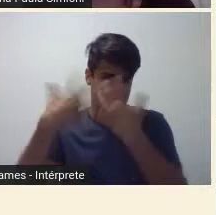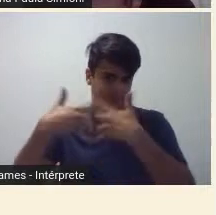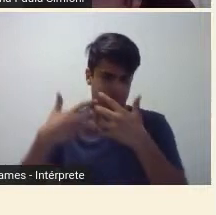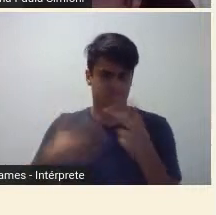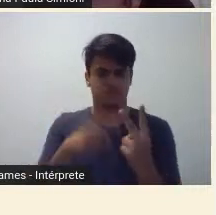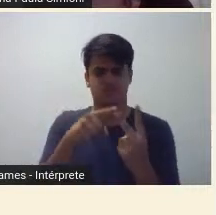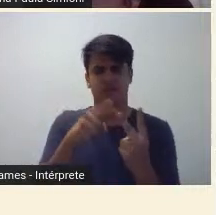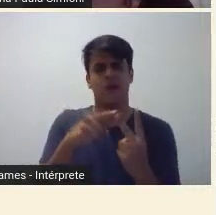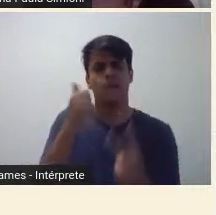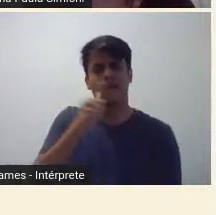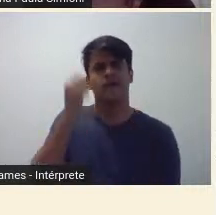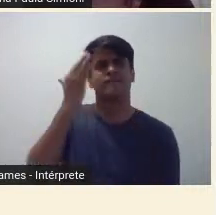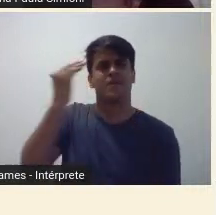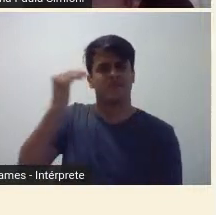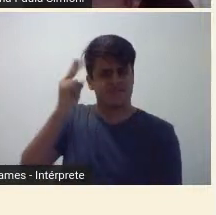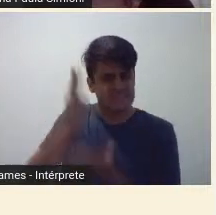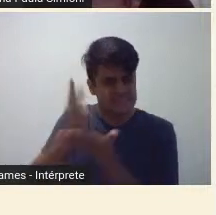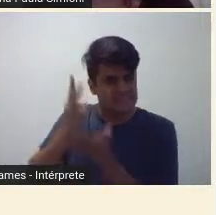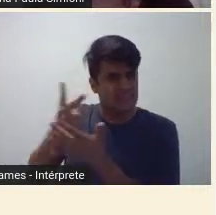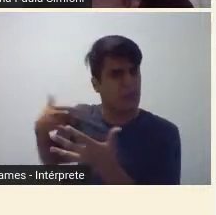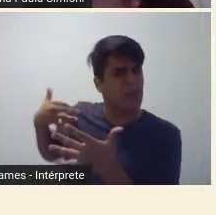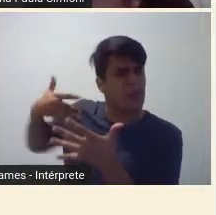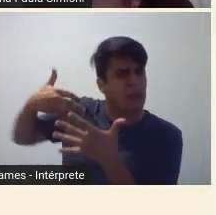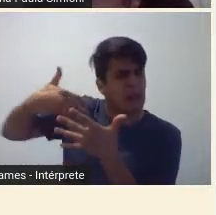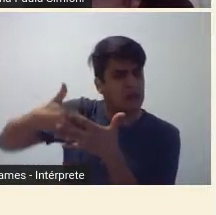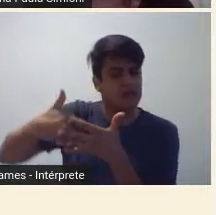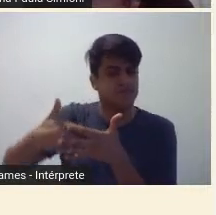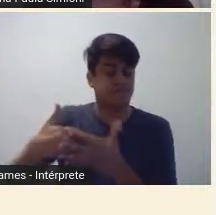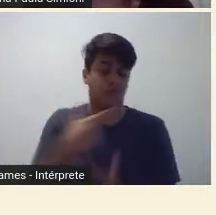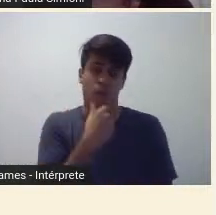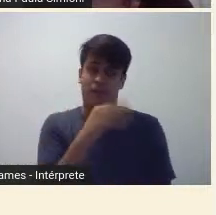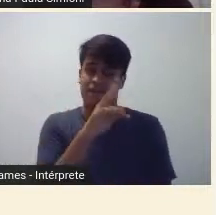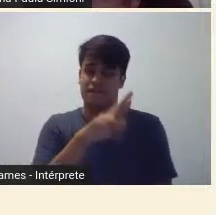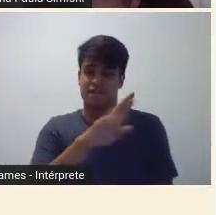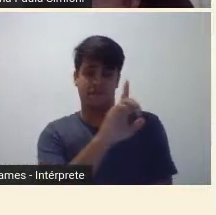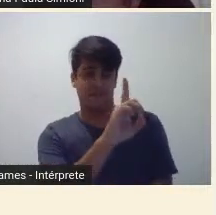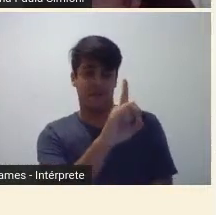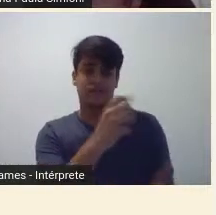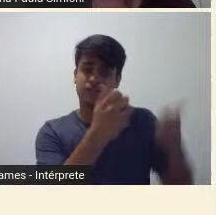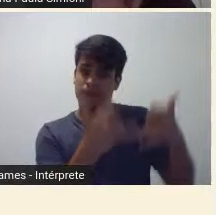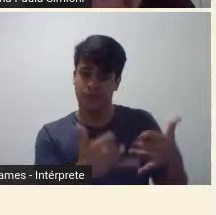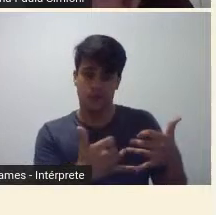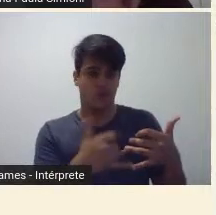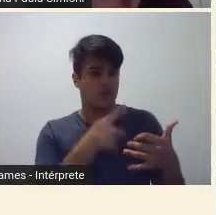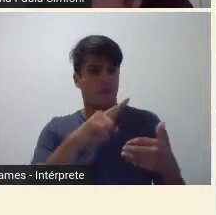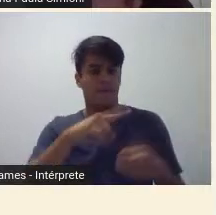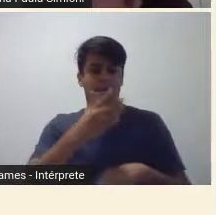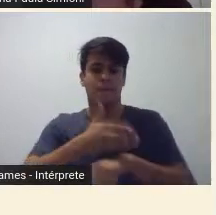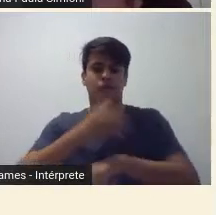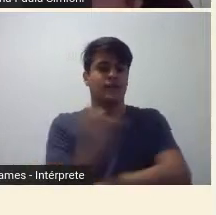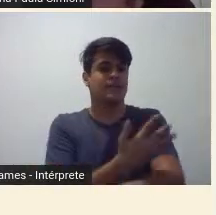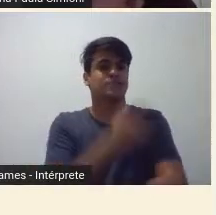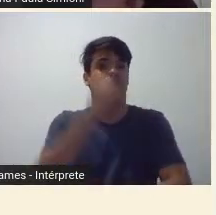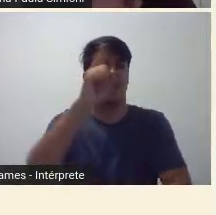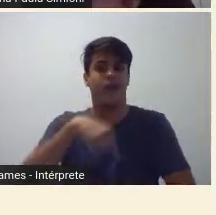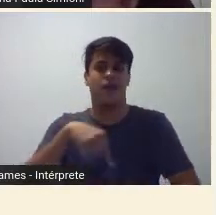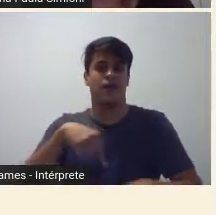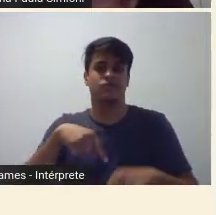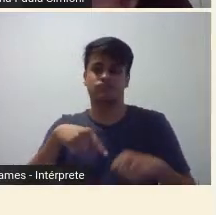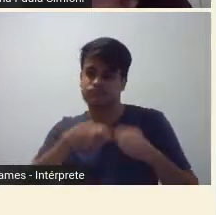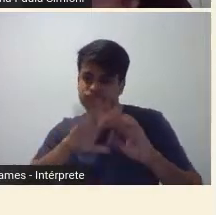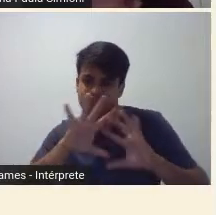lugar? A partir do que o Fred colocou, a gente já vê que o modernismo é uma construção, e no caso da Anitta e da Tarsila, é quando que se